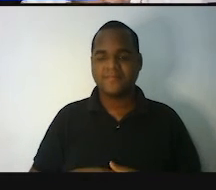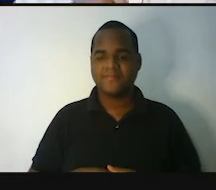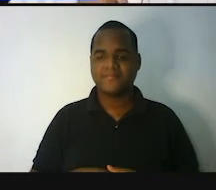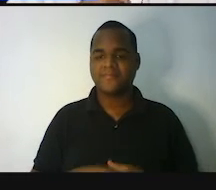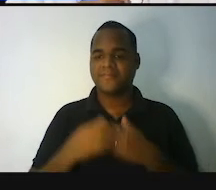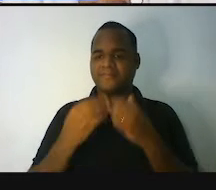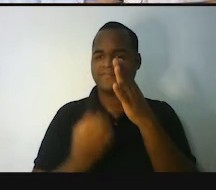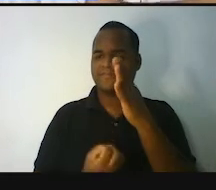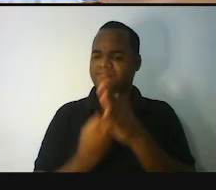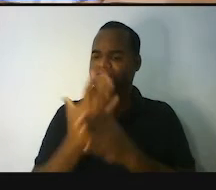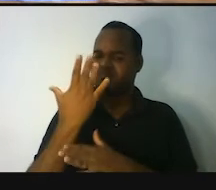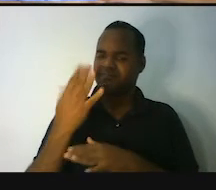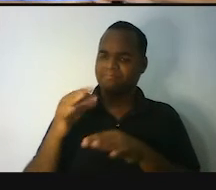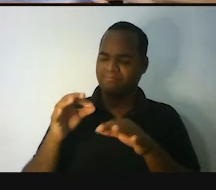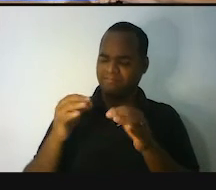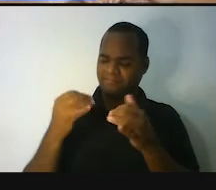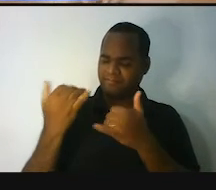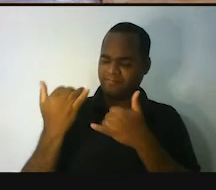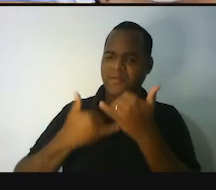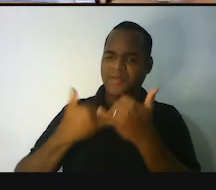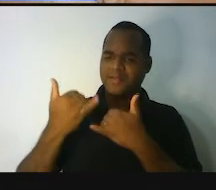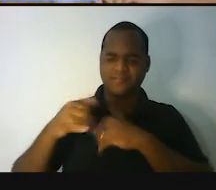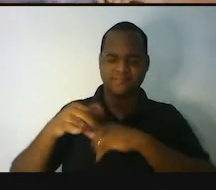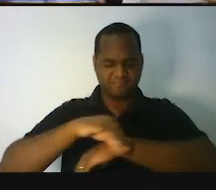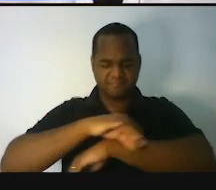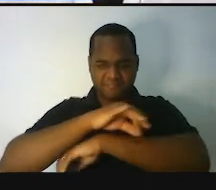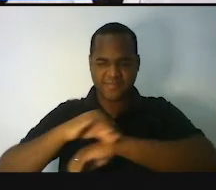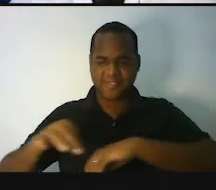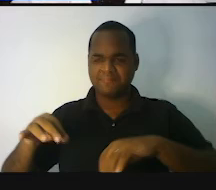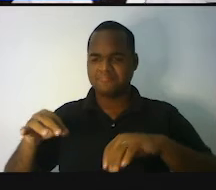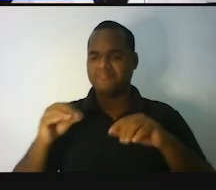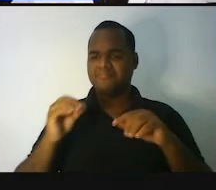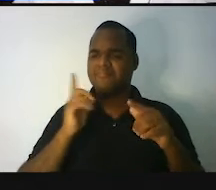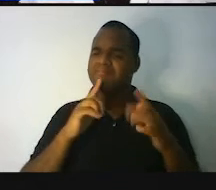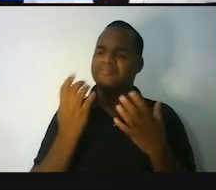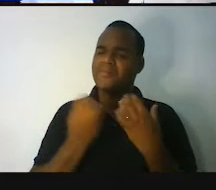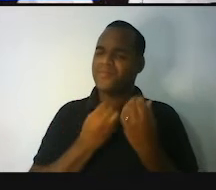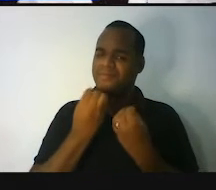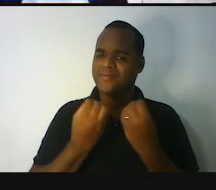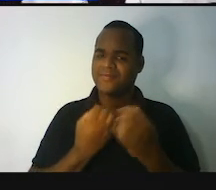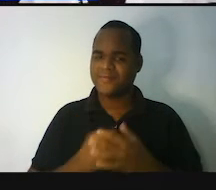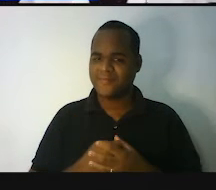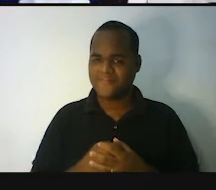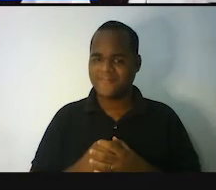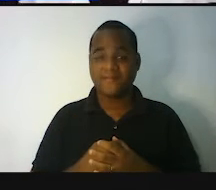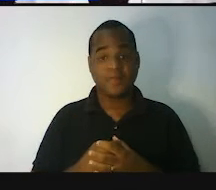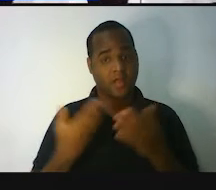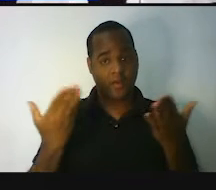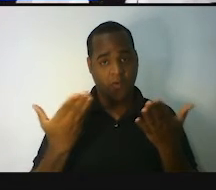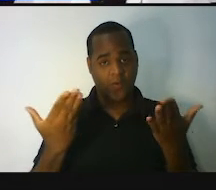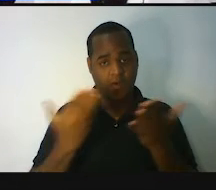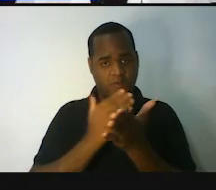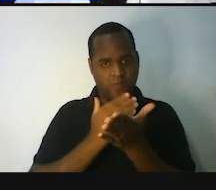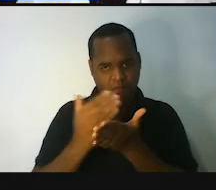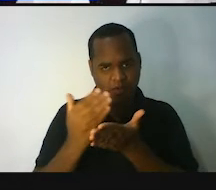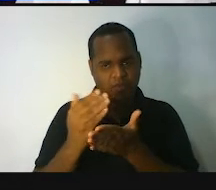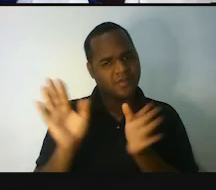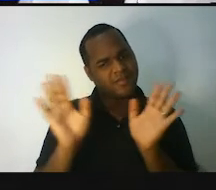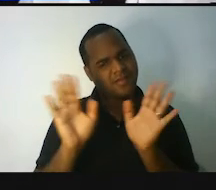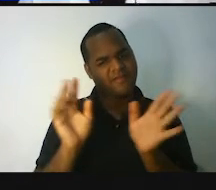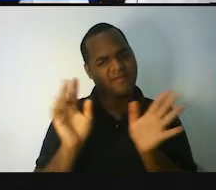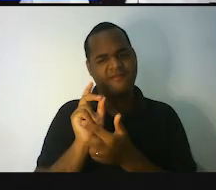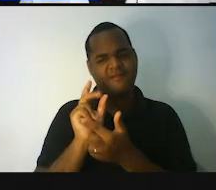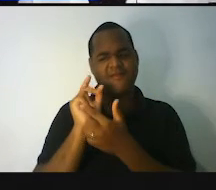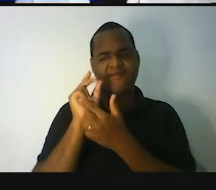surgiu essa brincadeira de medir as coisas? É claro que não surgiu agora. A gente